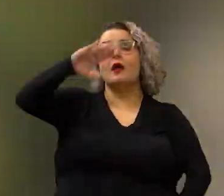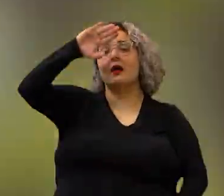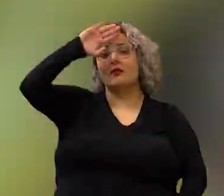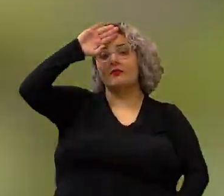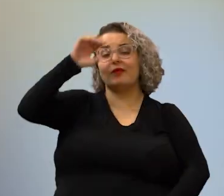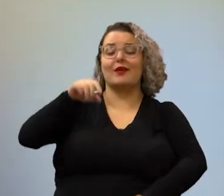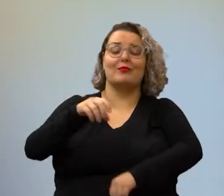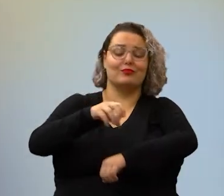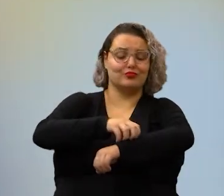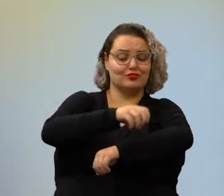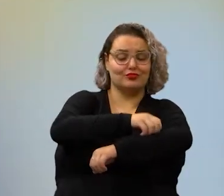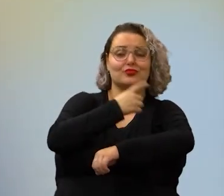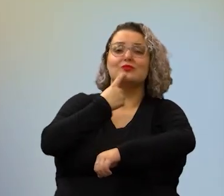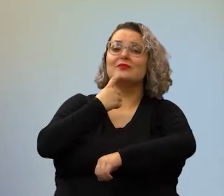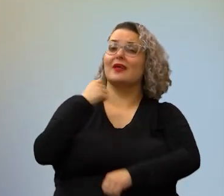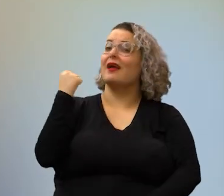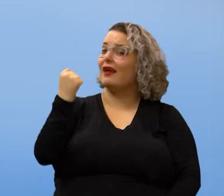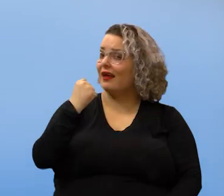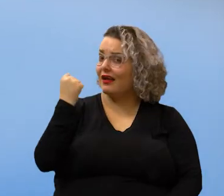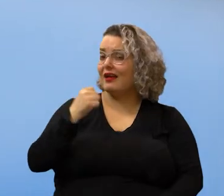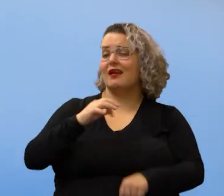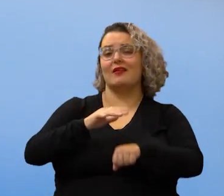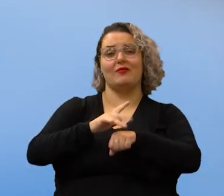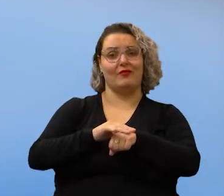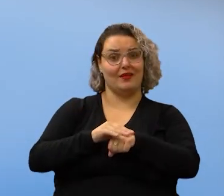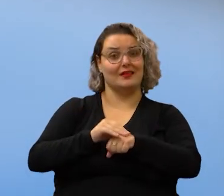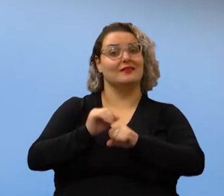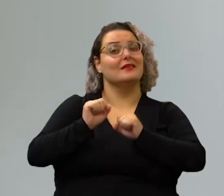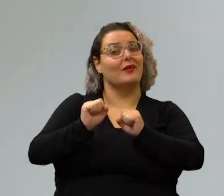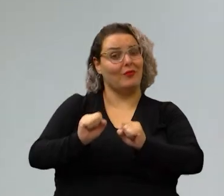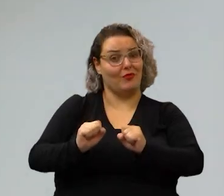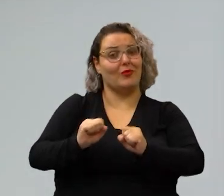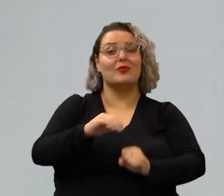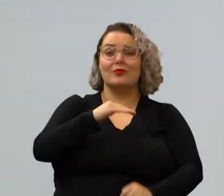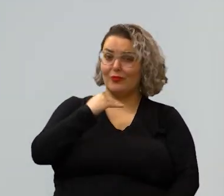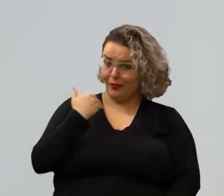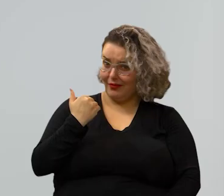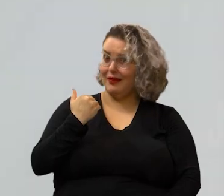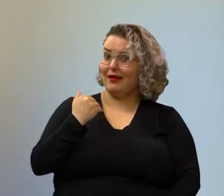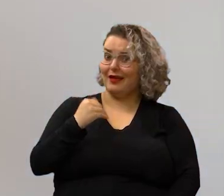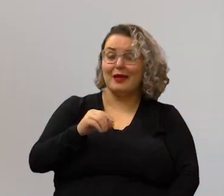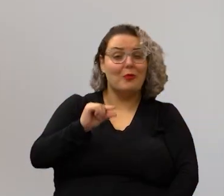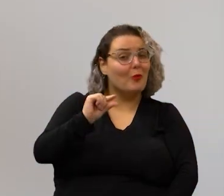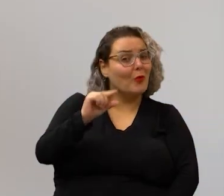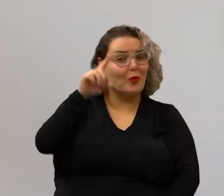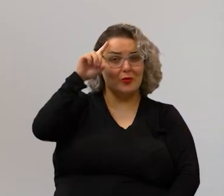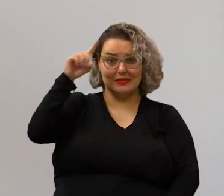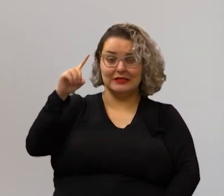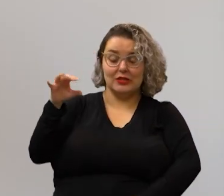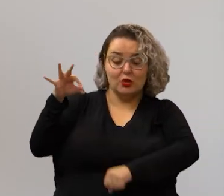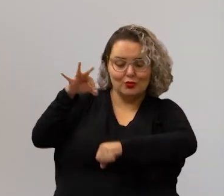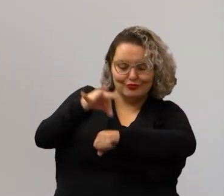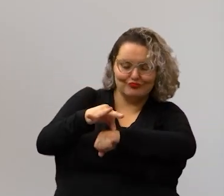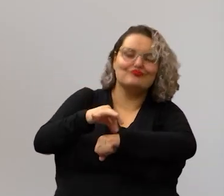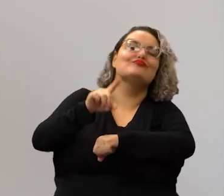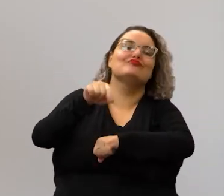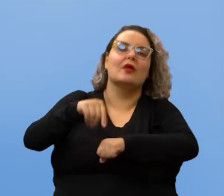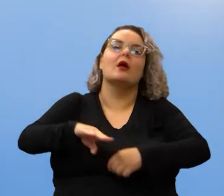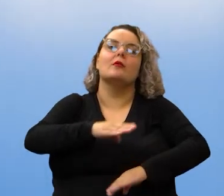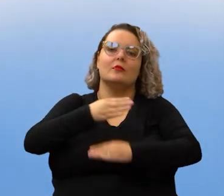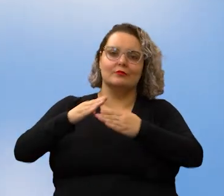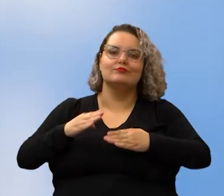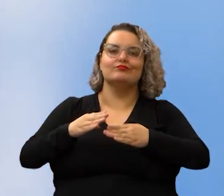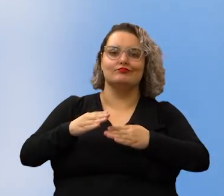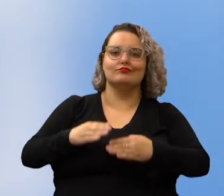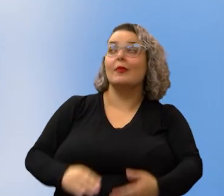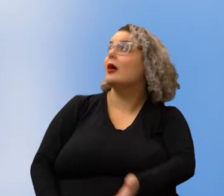A febre maculosa é uma doença grave que pode matar em poucos dias e o carrapato transmite a bactéria causadora da doença.